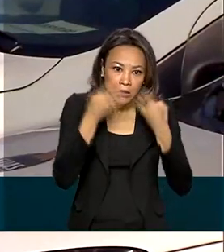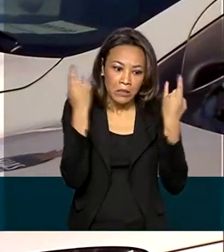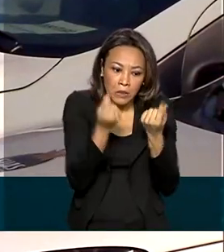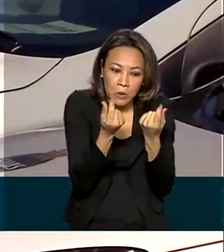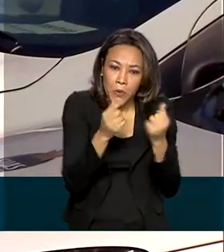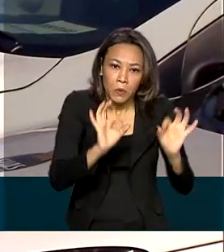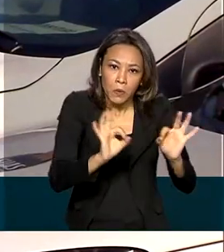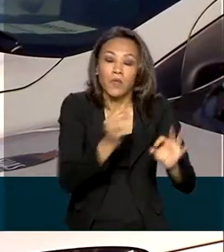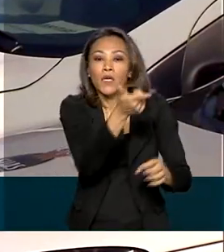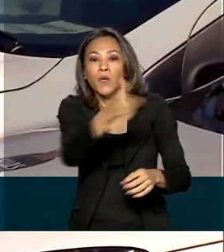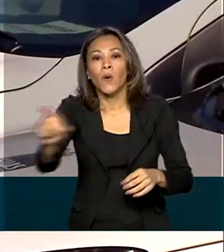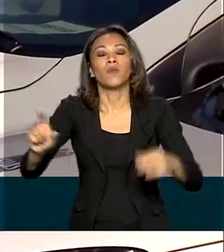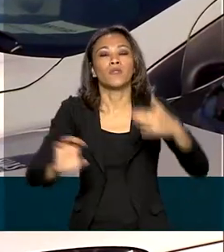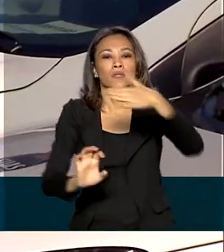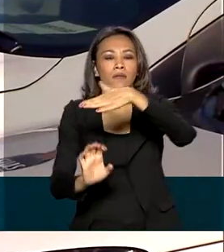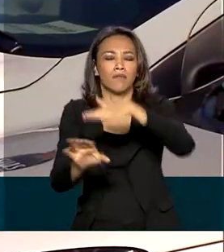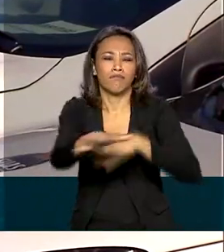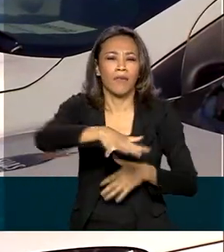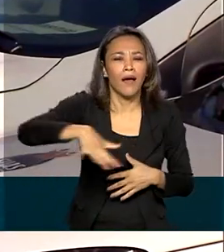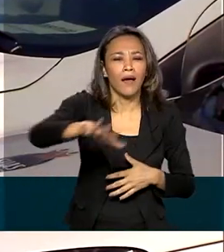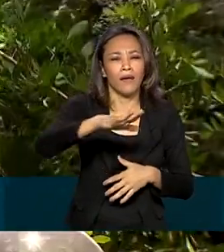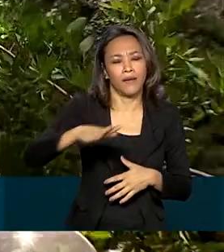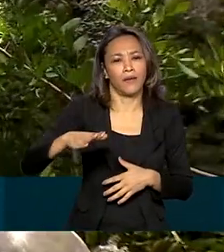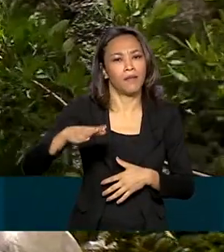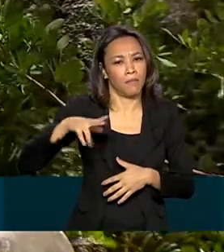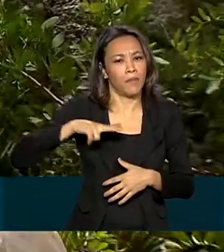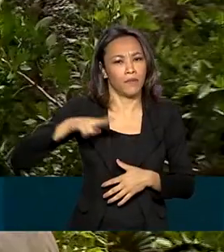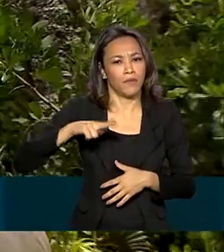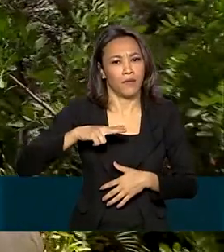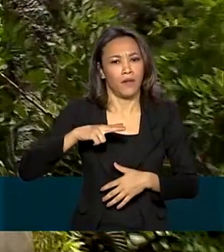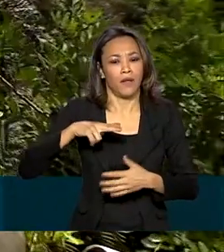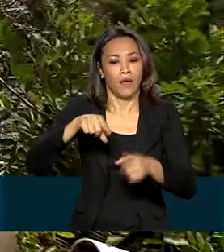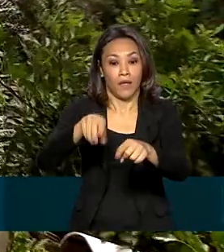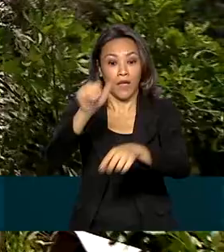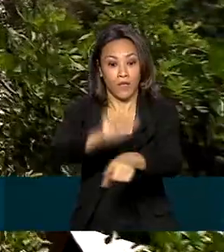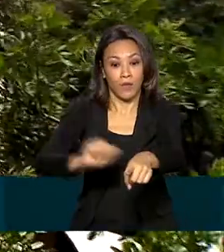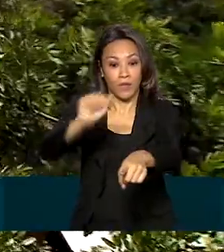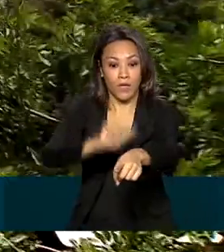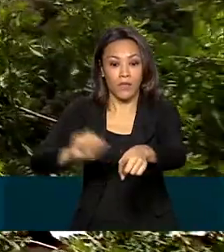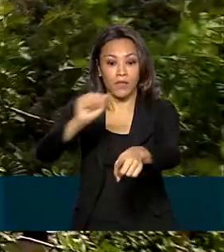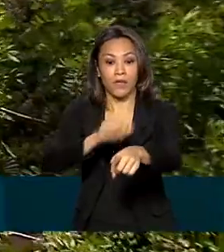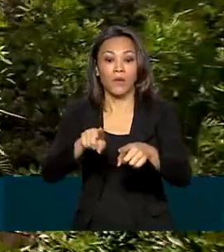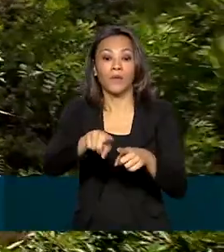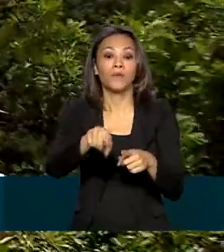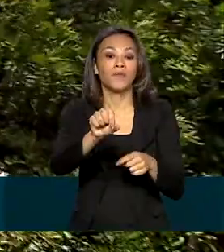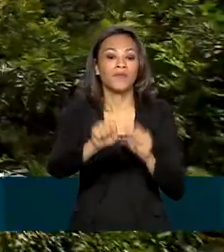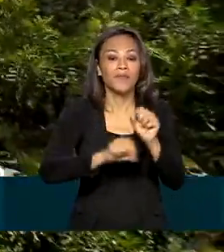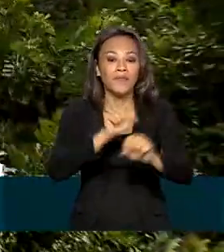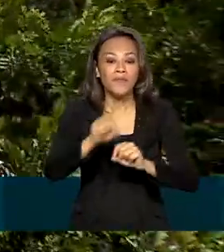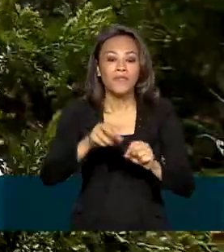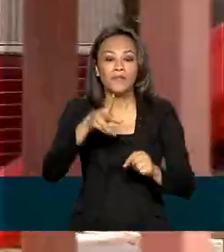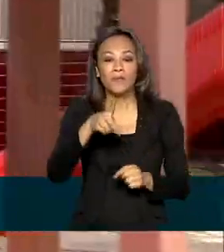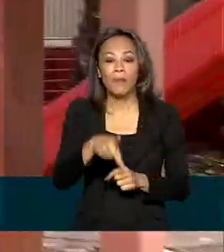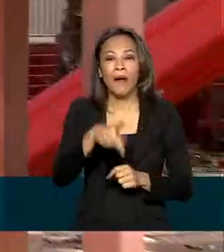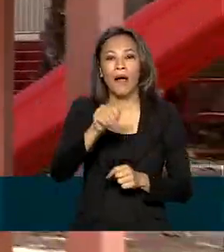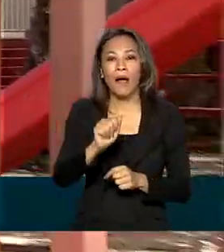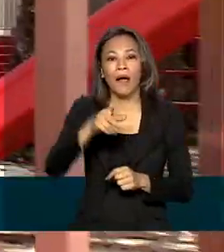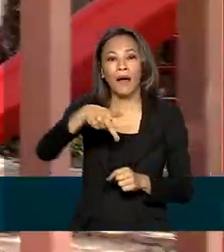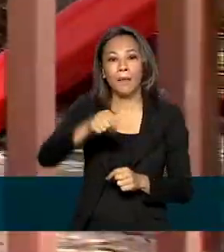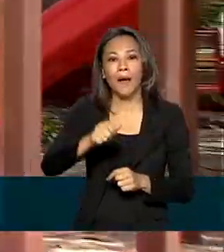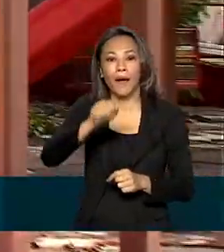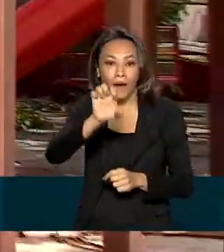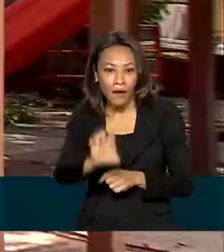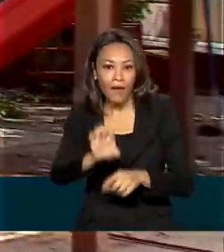privadas que atendem a área de assistência social. É o caso desta Associação dos Pais e Amigos dos Excepcionais. A